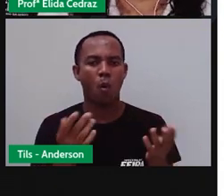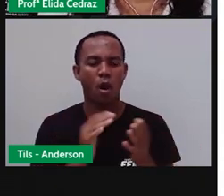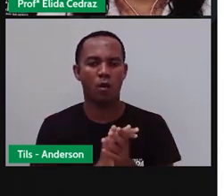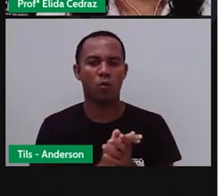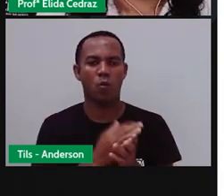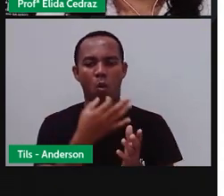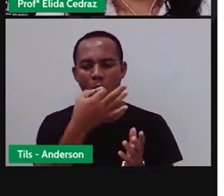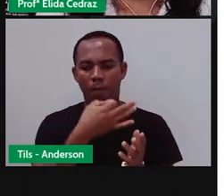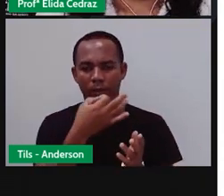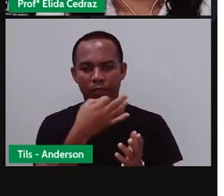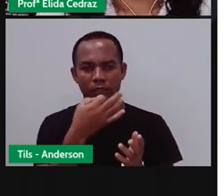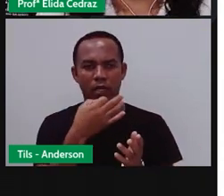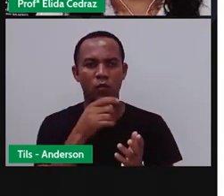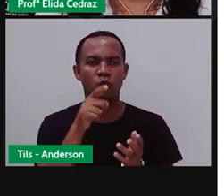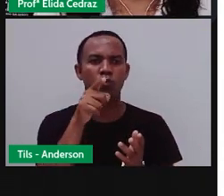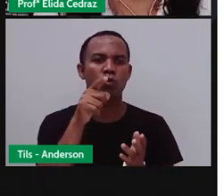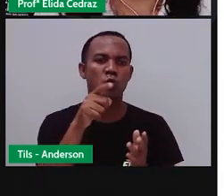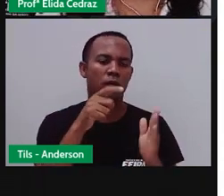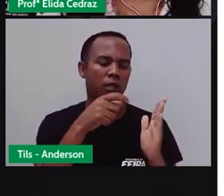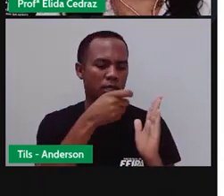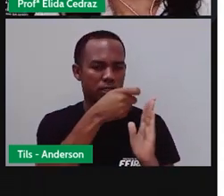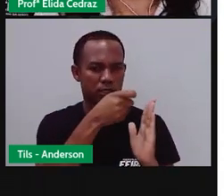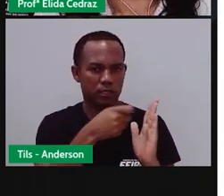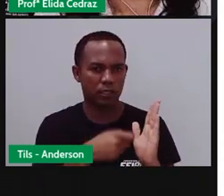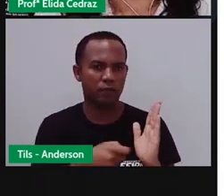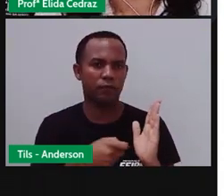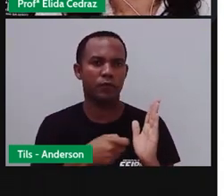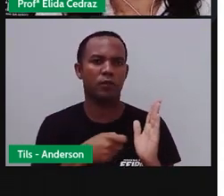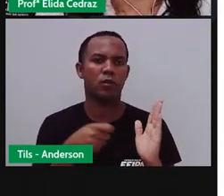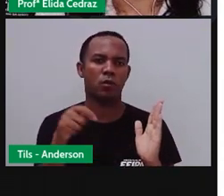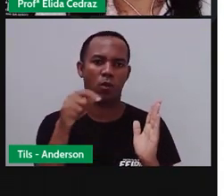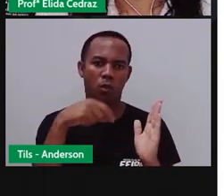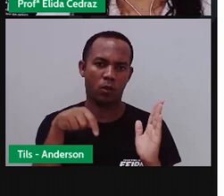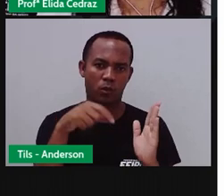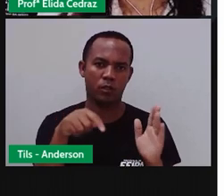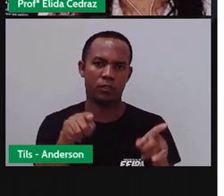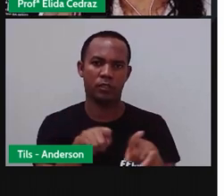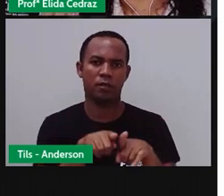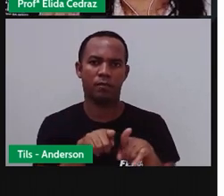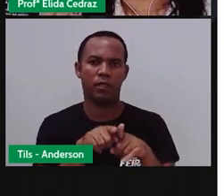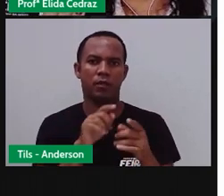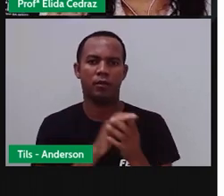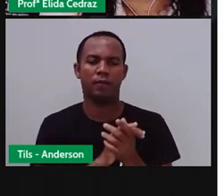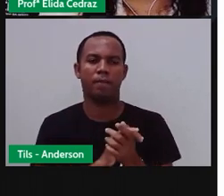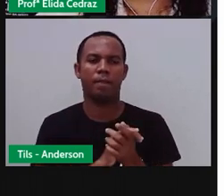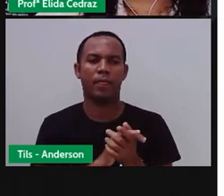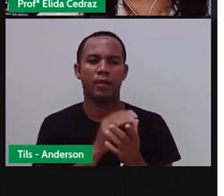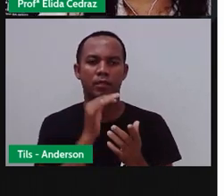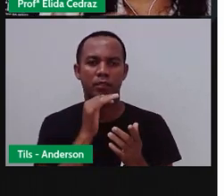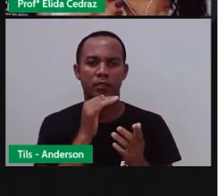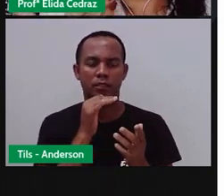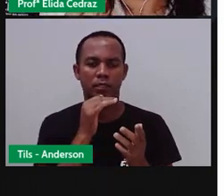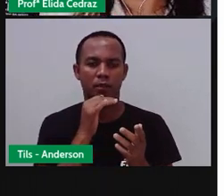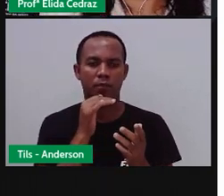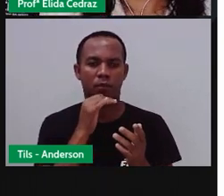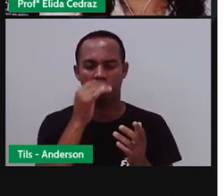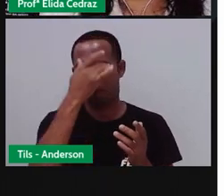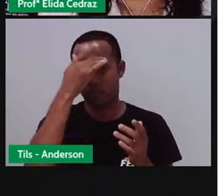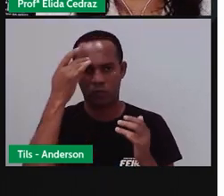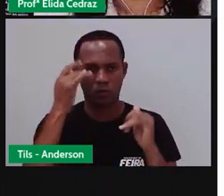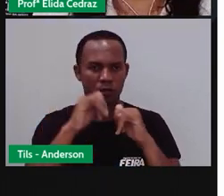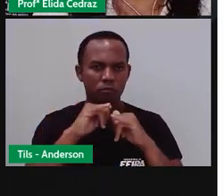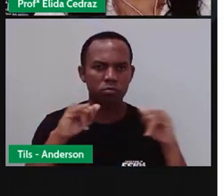opinião de quem escreveu. E os noticiosos, são os que fazem e divulgam a